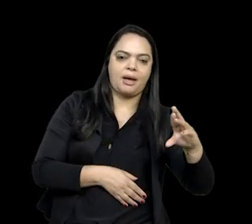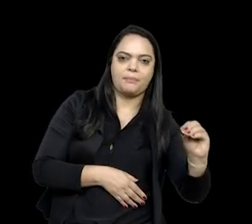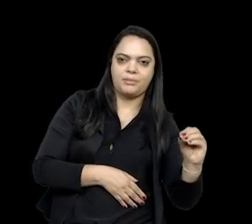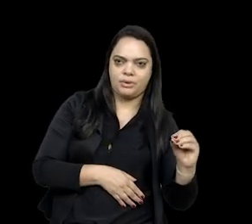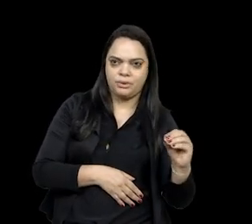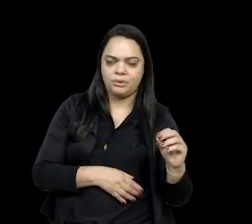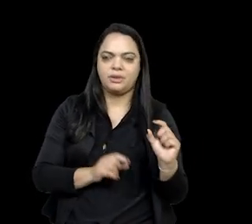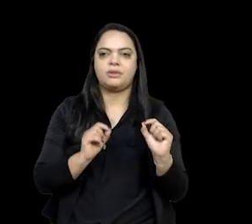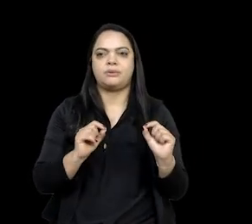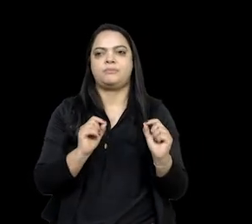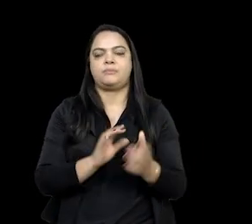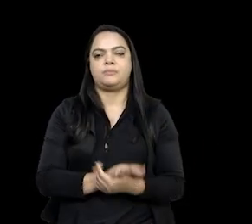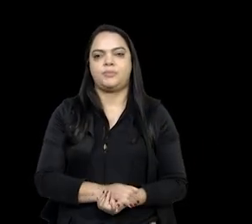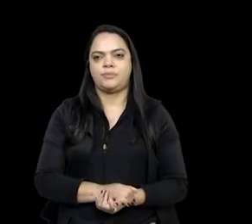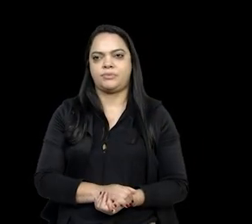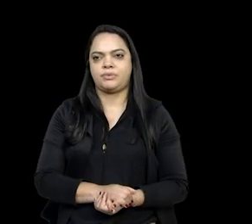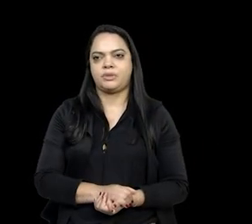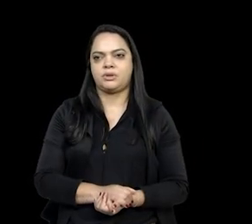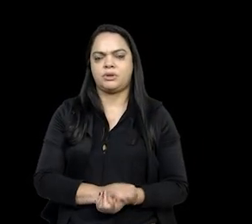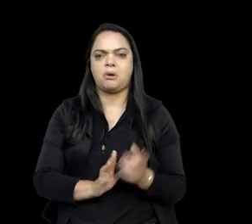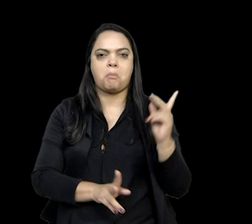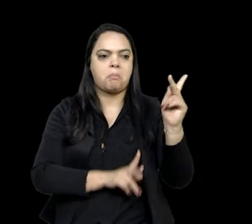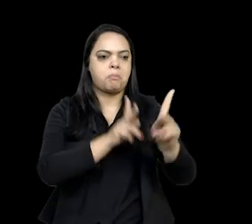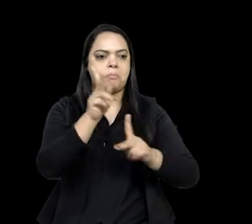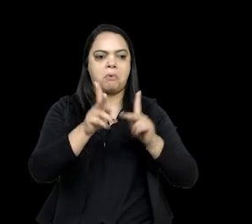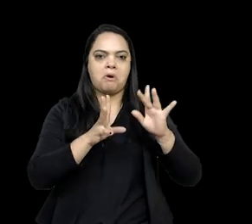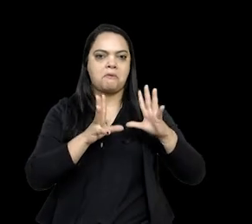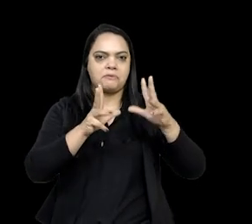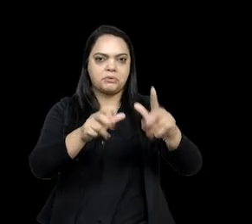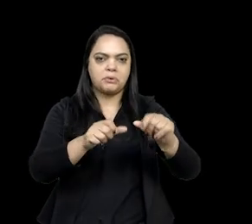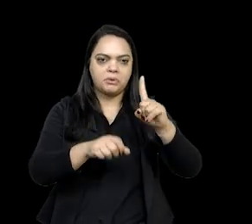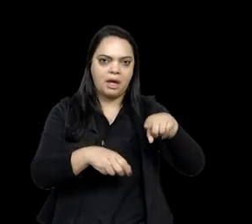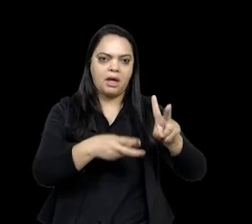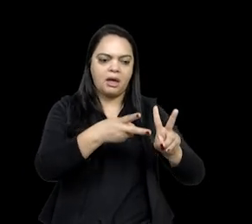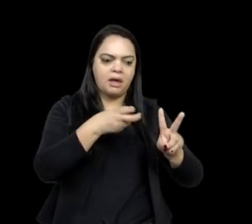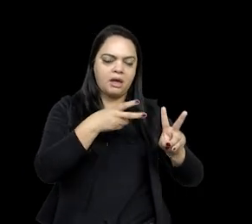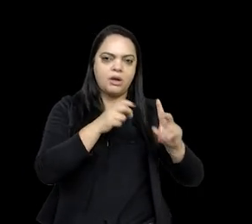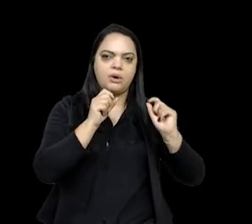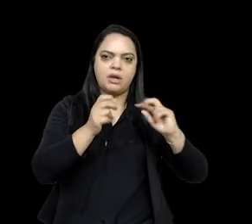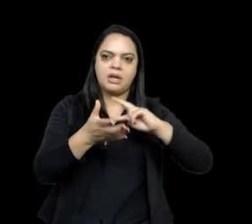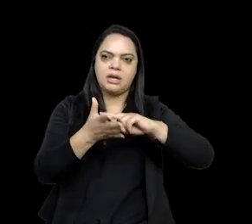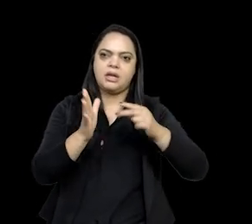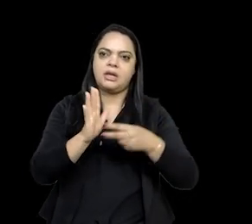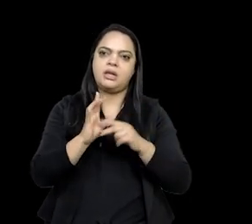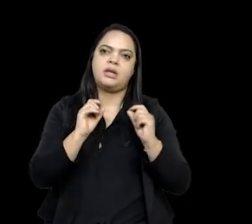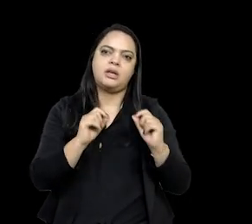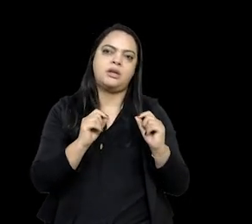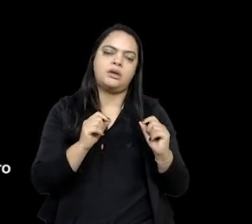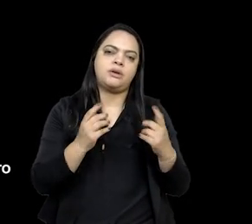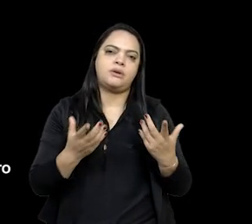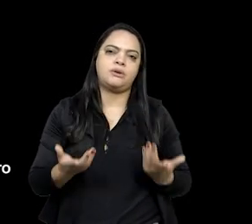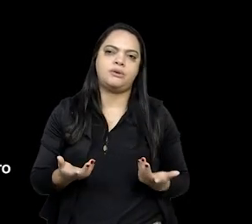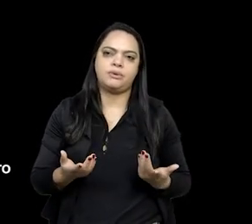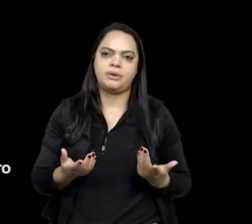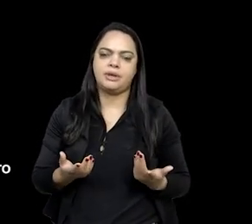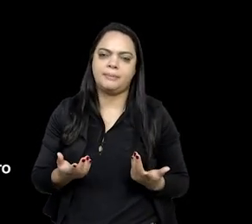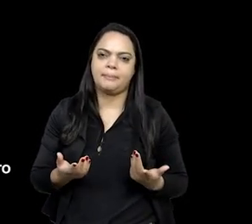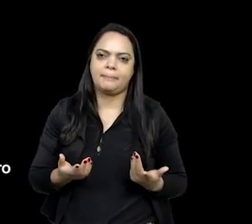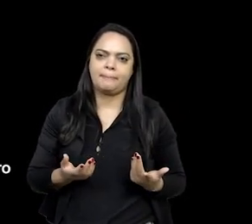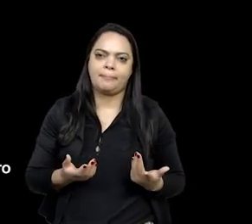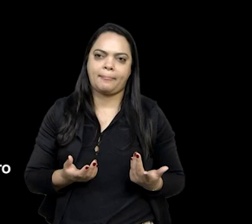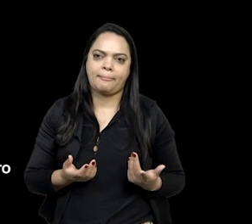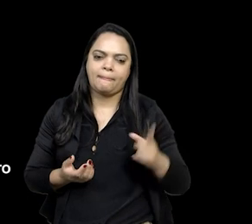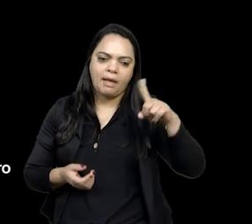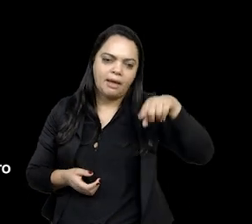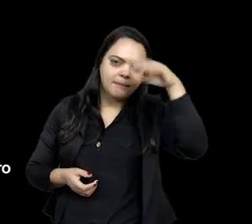o fato deles, esses povos todos se tornarem índio não quer dizer que eles deixaram de ser Kerenak, Kain Gang, Terena, e ao mesmo tempo eles são